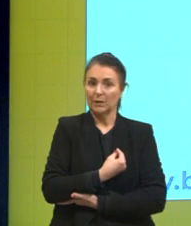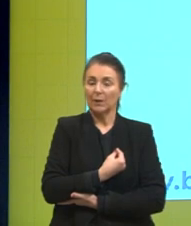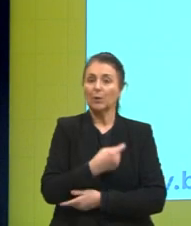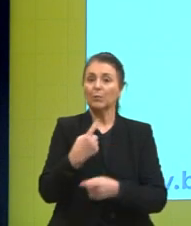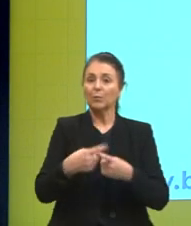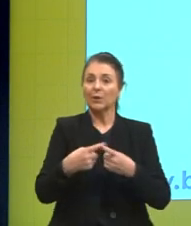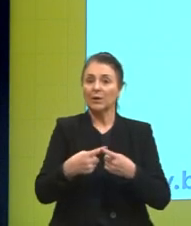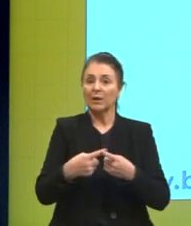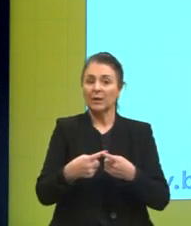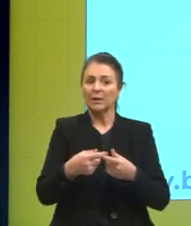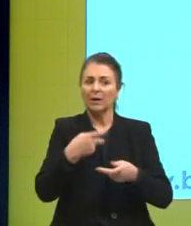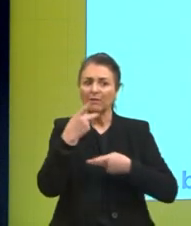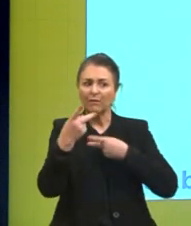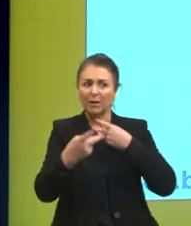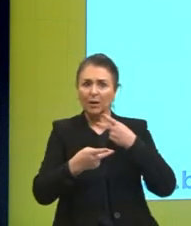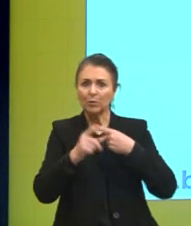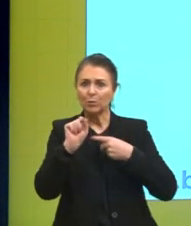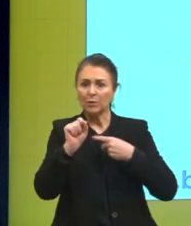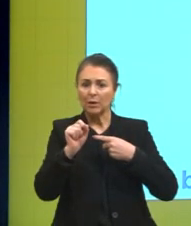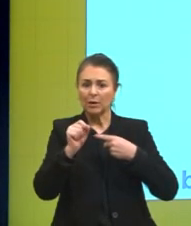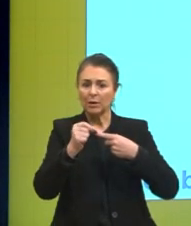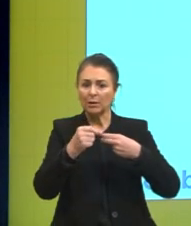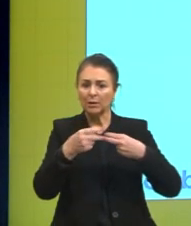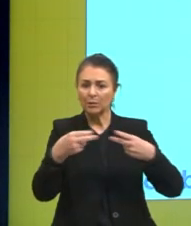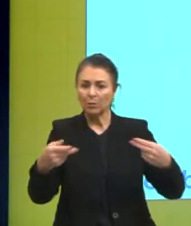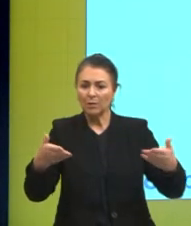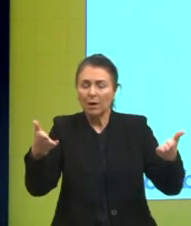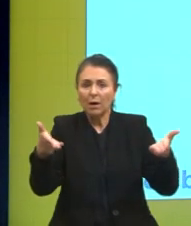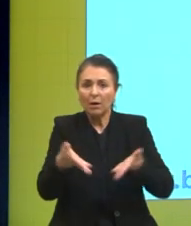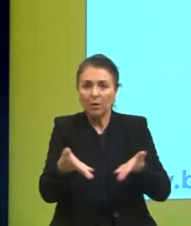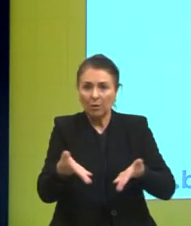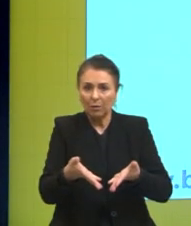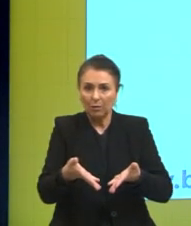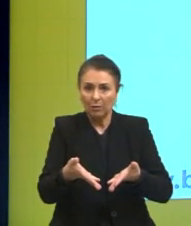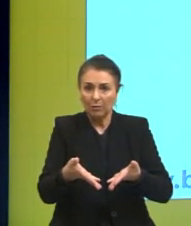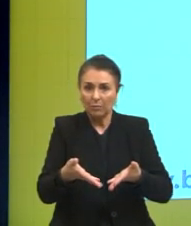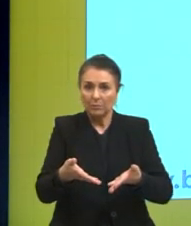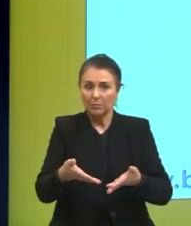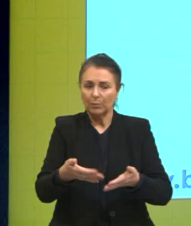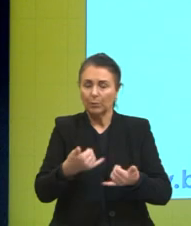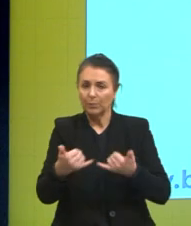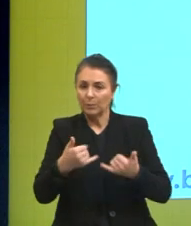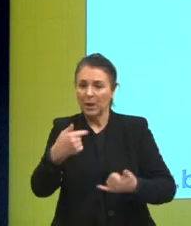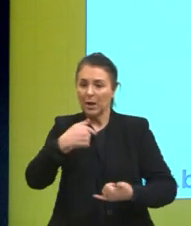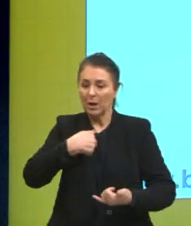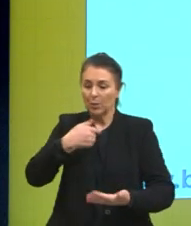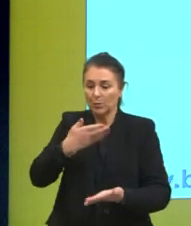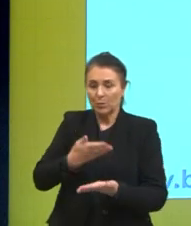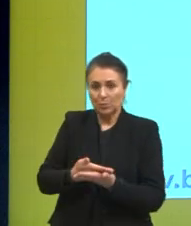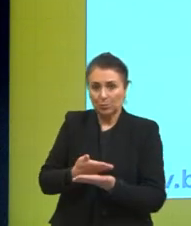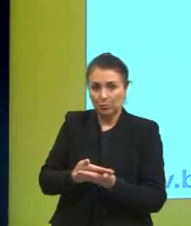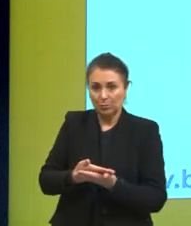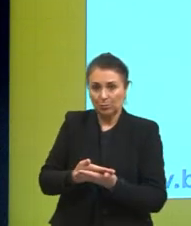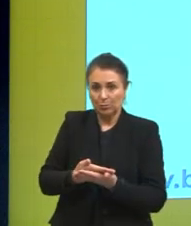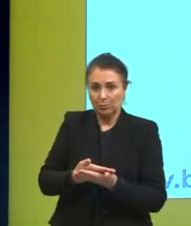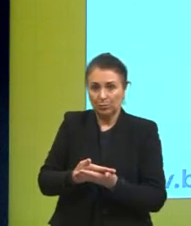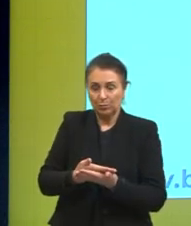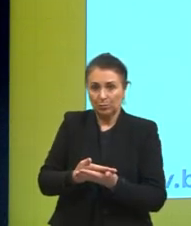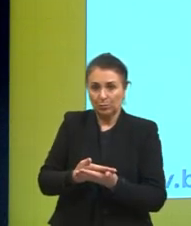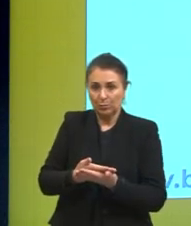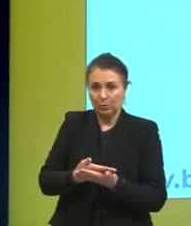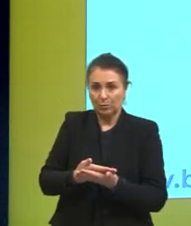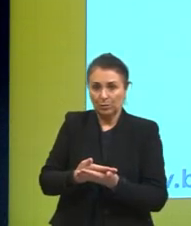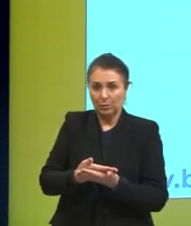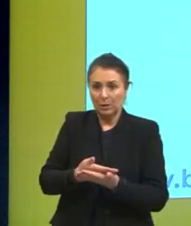né por exemplo eu estudo estudias né ele ele você